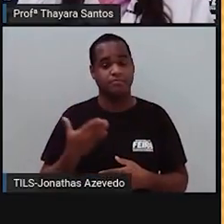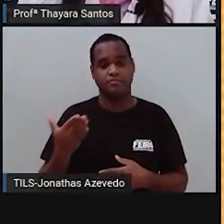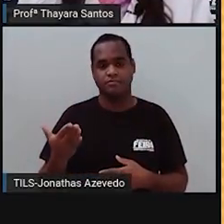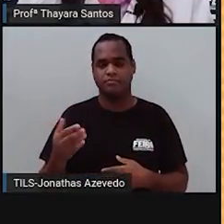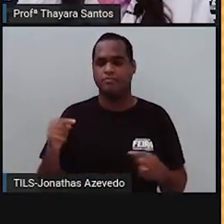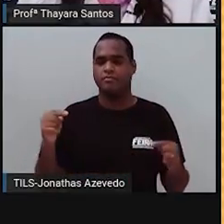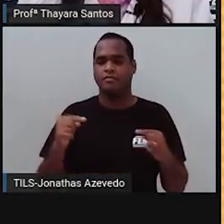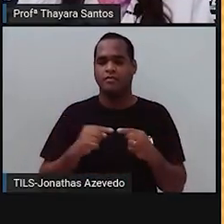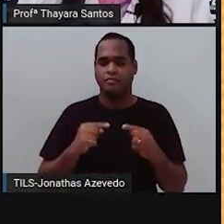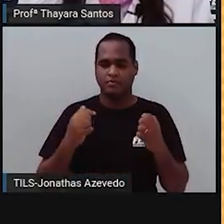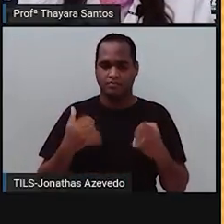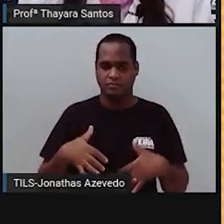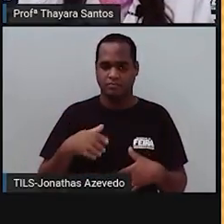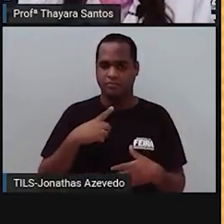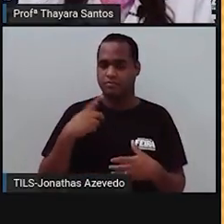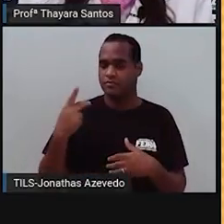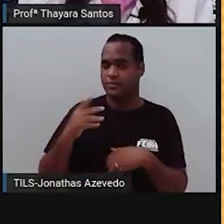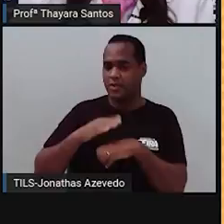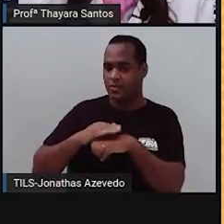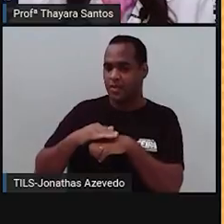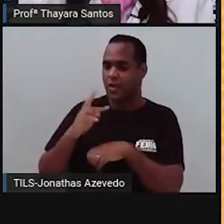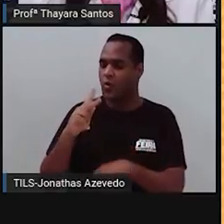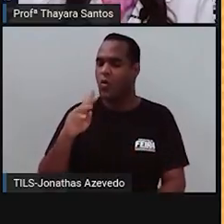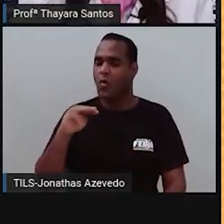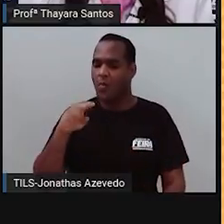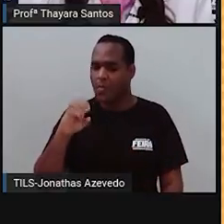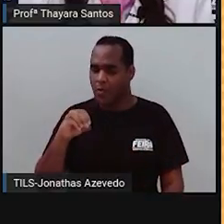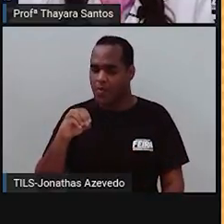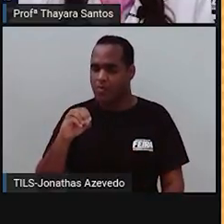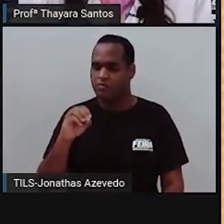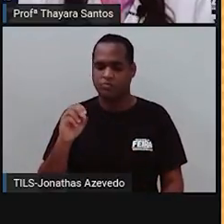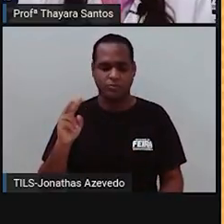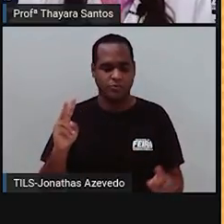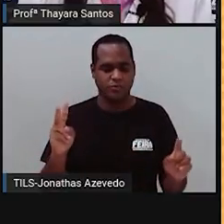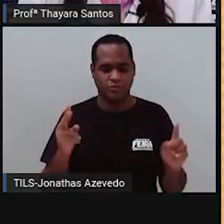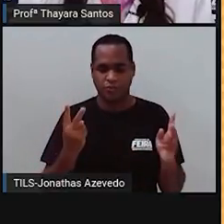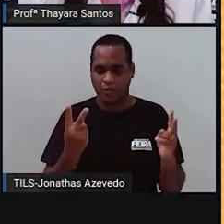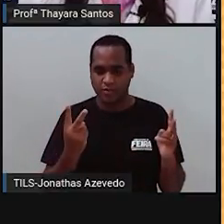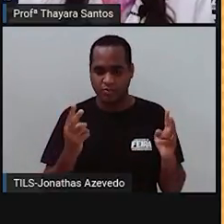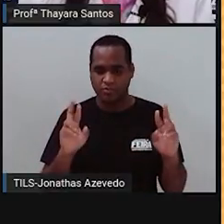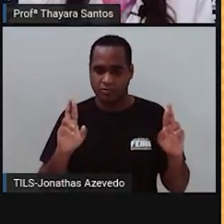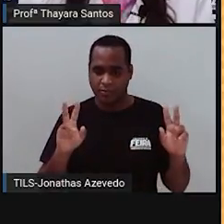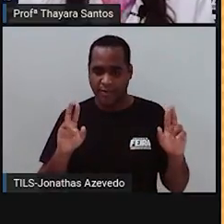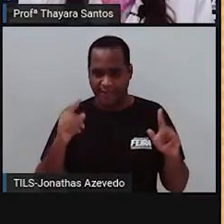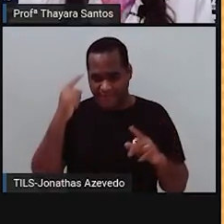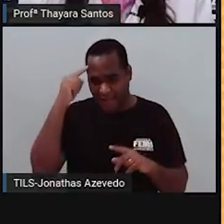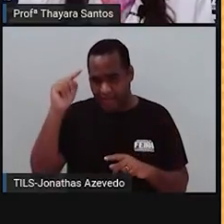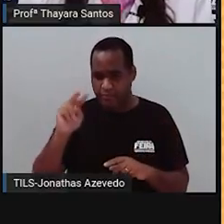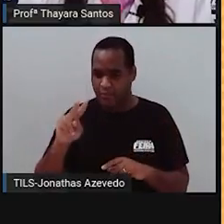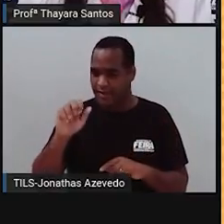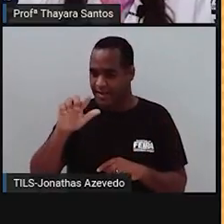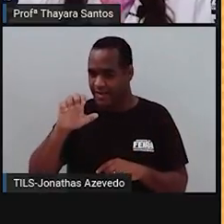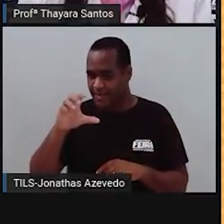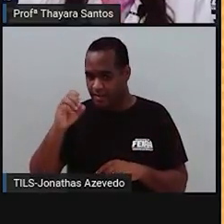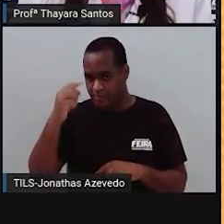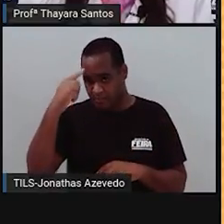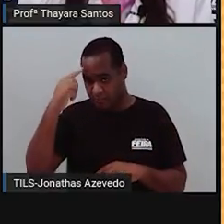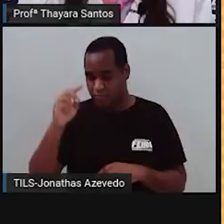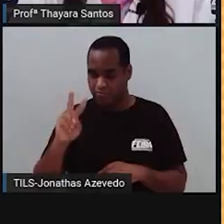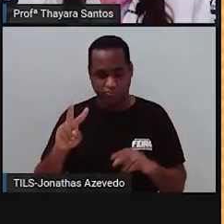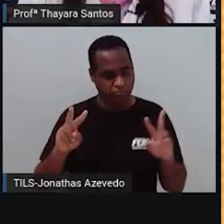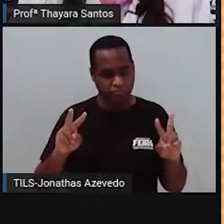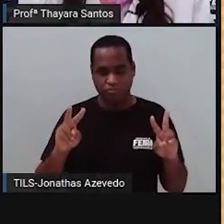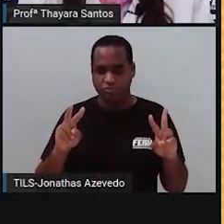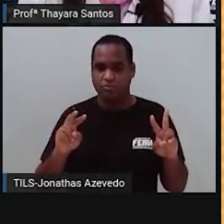ele é homozigoto para as duas características. Ele tem os dois alelos dominantes para a cor